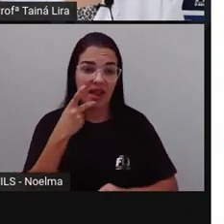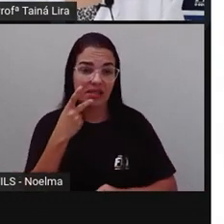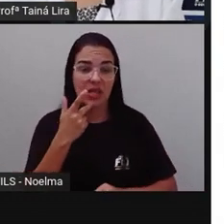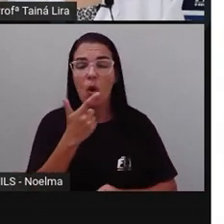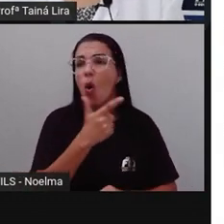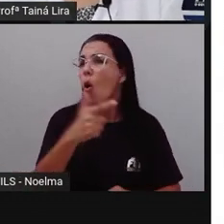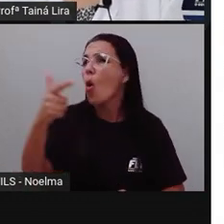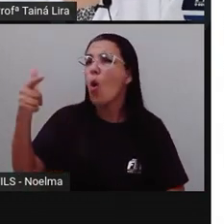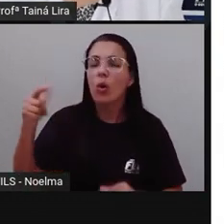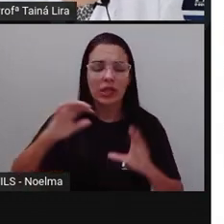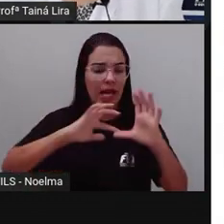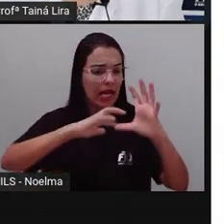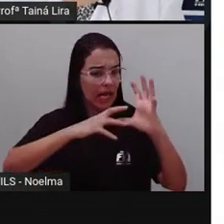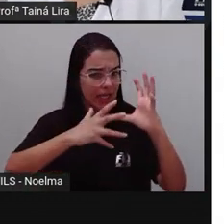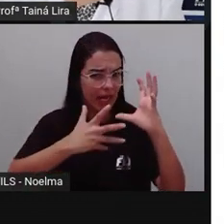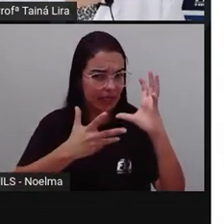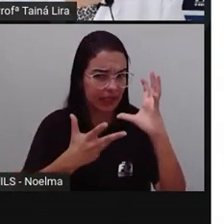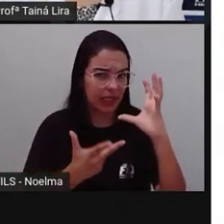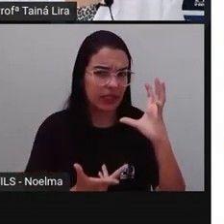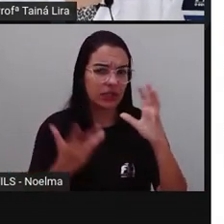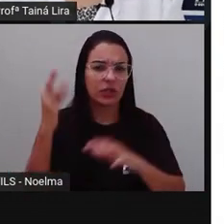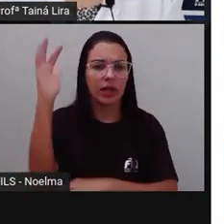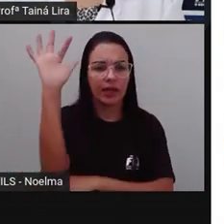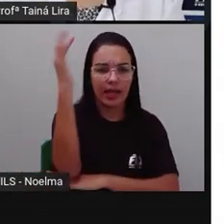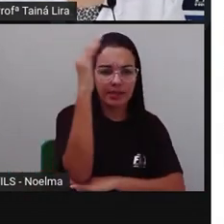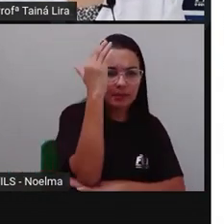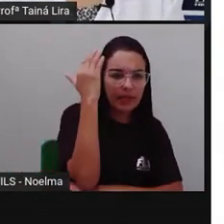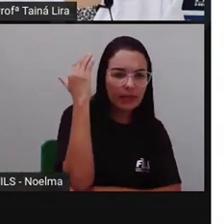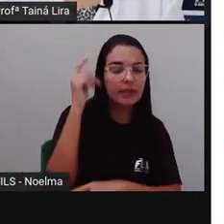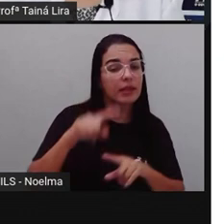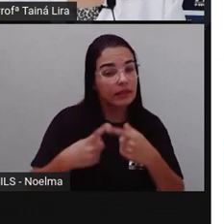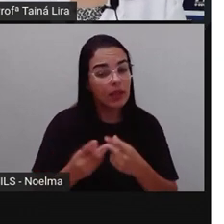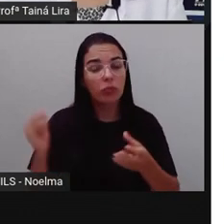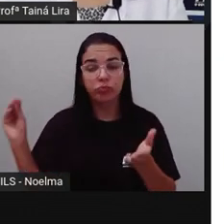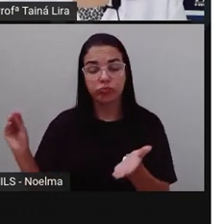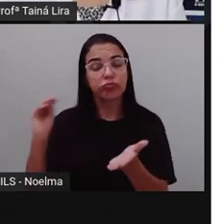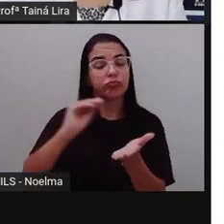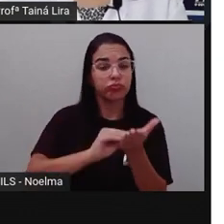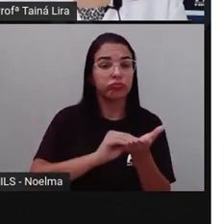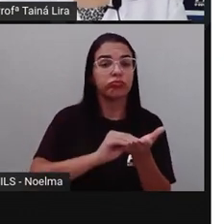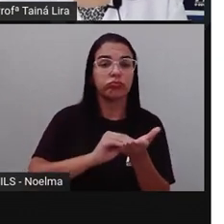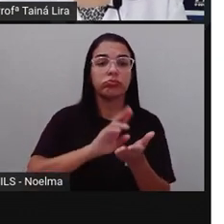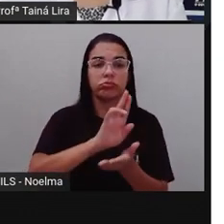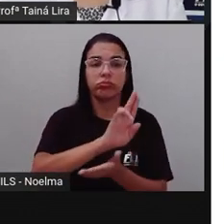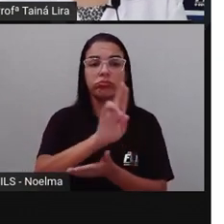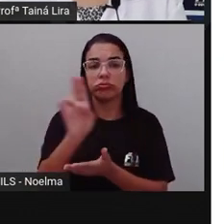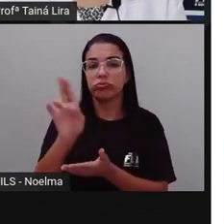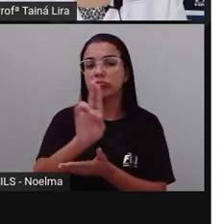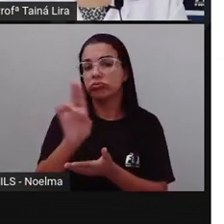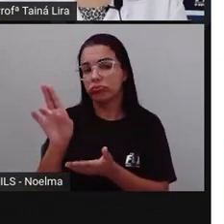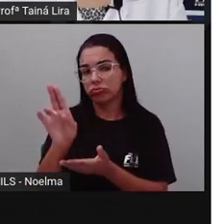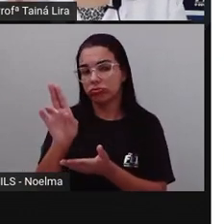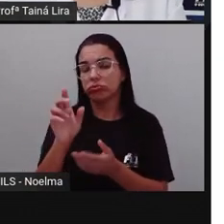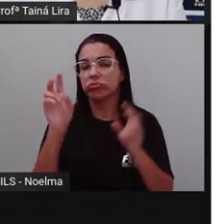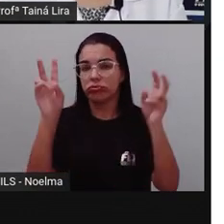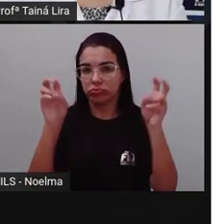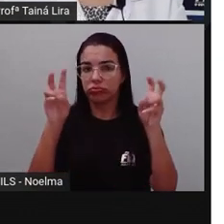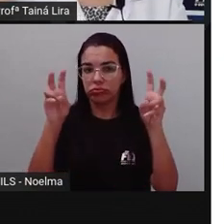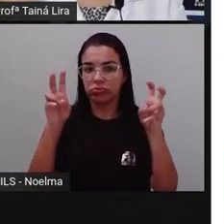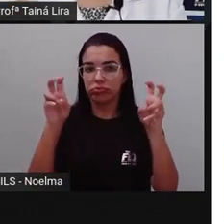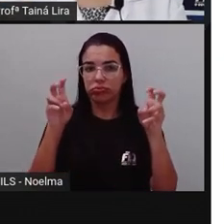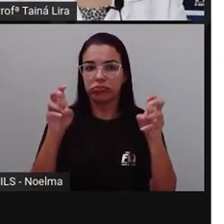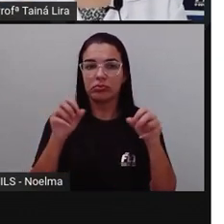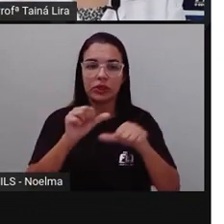característica, Das plantas, Nós poderíamos colocar aí também, Nesse título, né, A gente